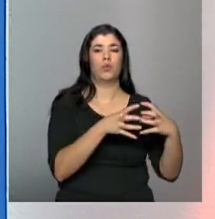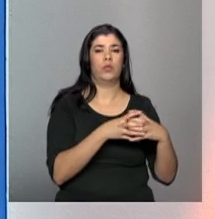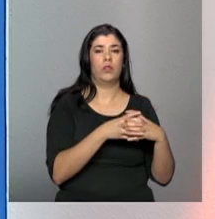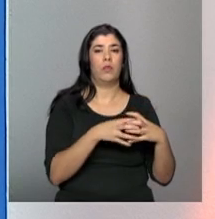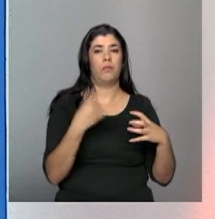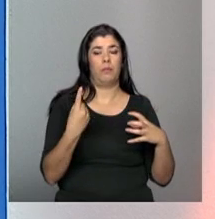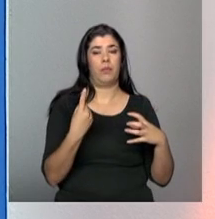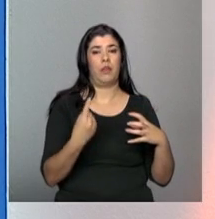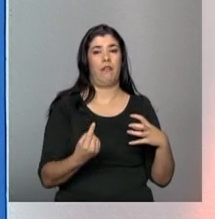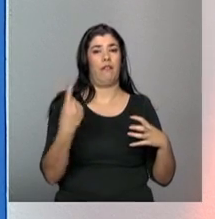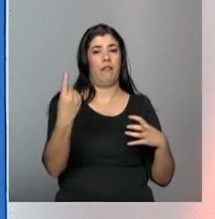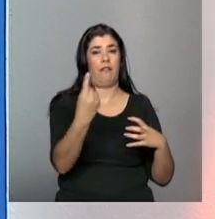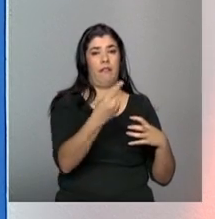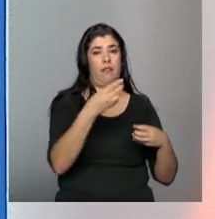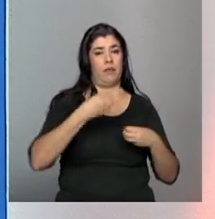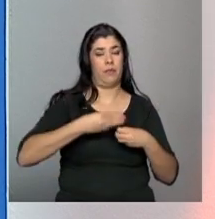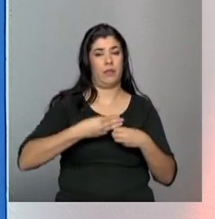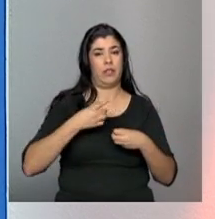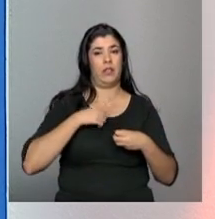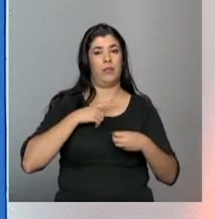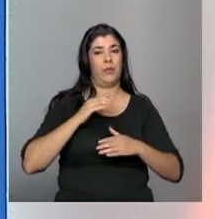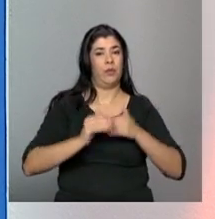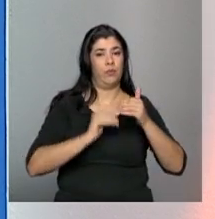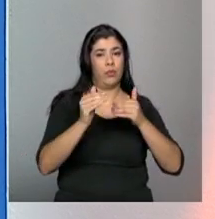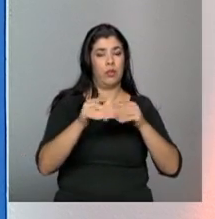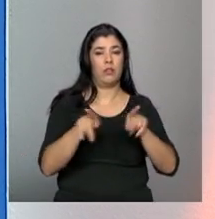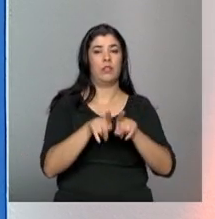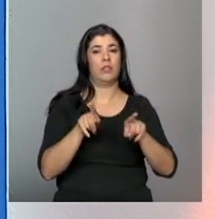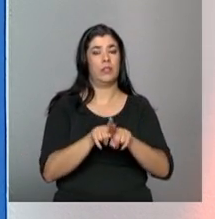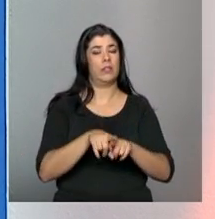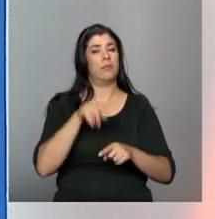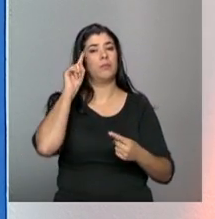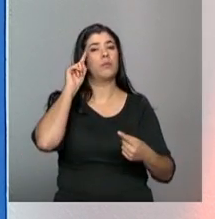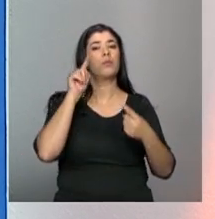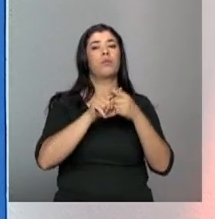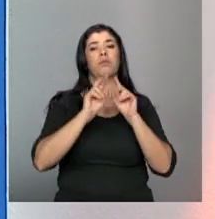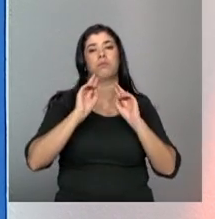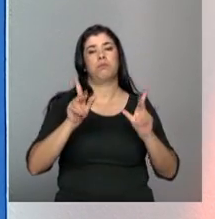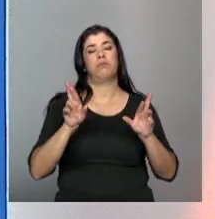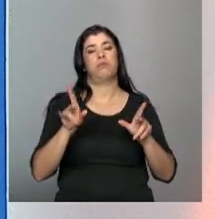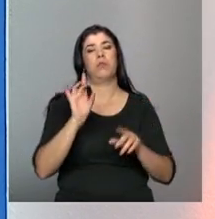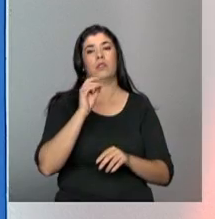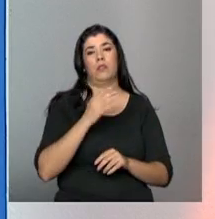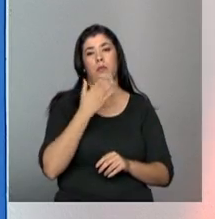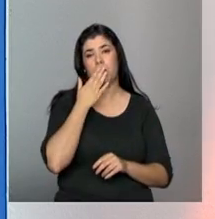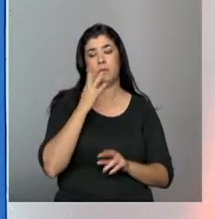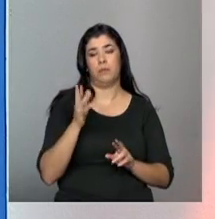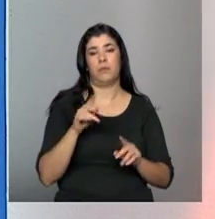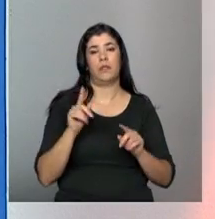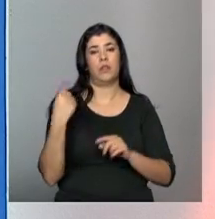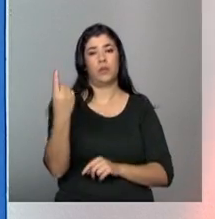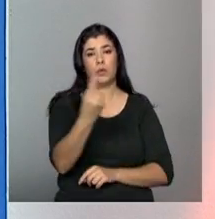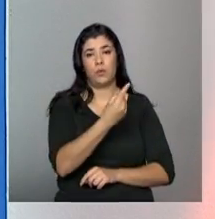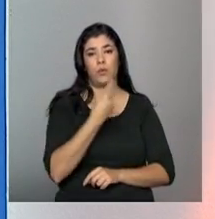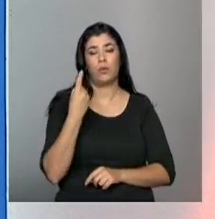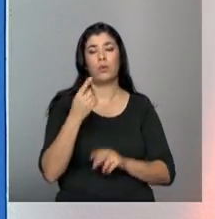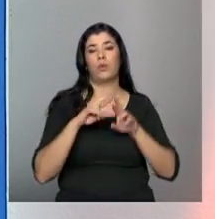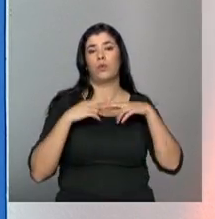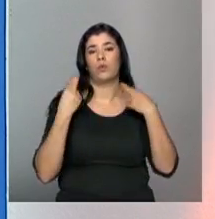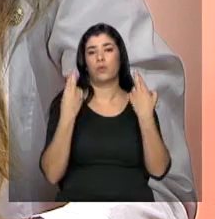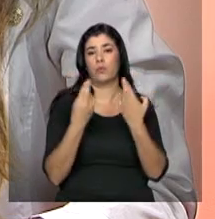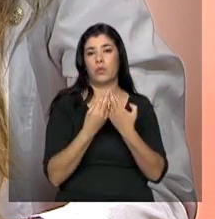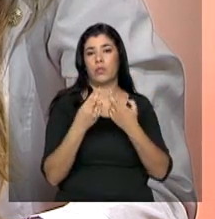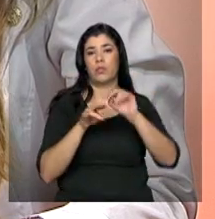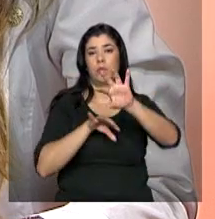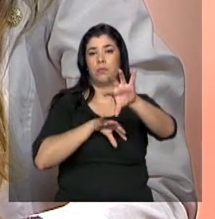peculiaridades, cada um tem os seus avanços, seus desafios a serem esperados, por isso que a gente recomenda que todos façam, mas que todos façam de